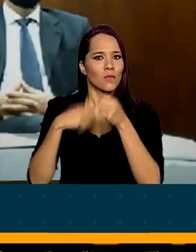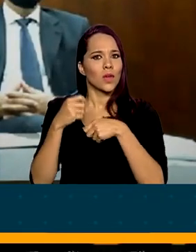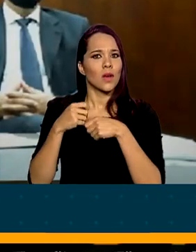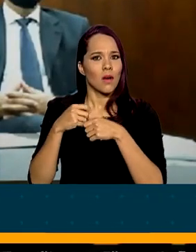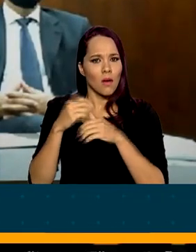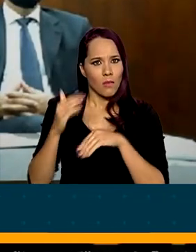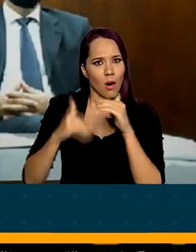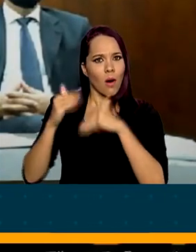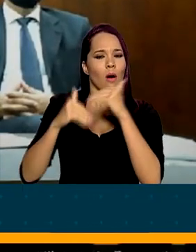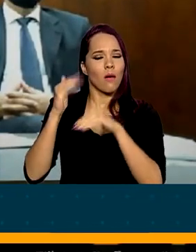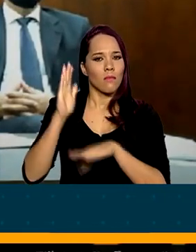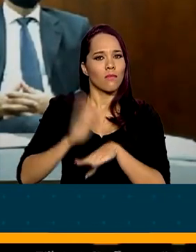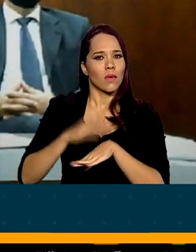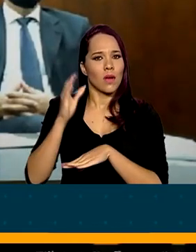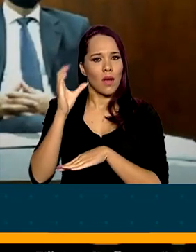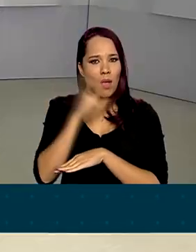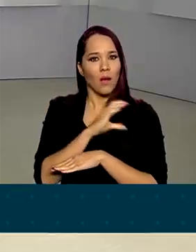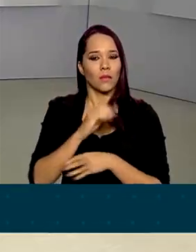essa economia.